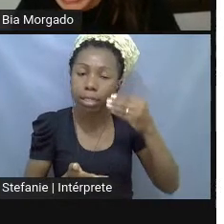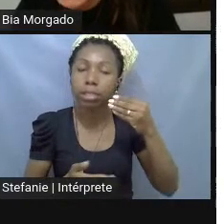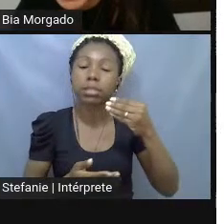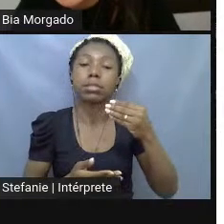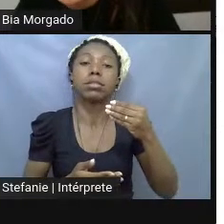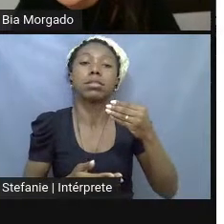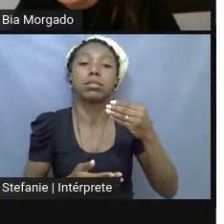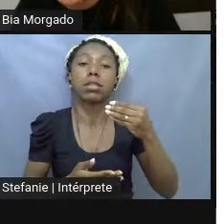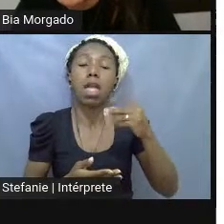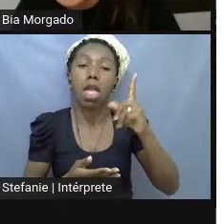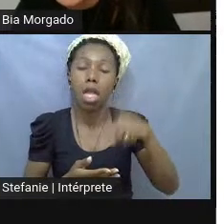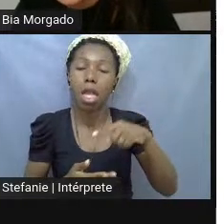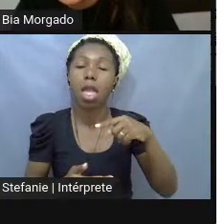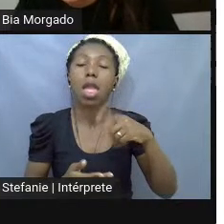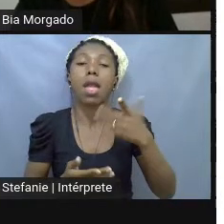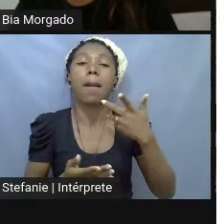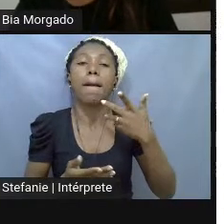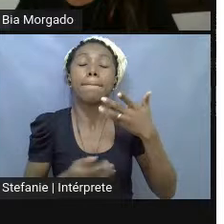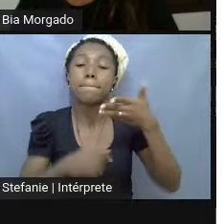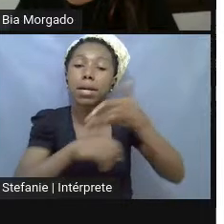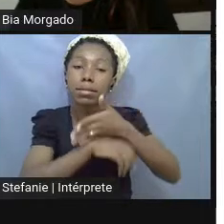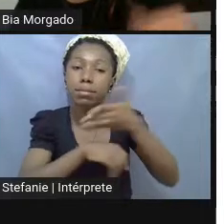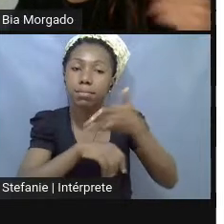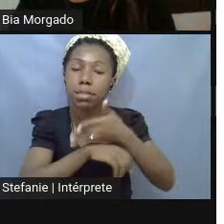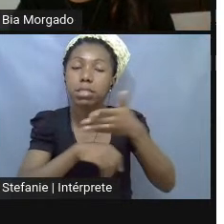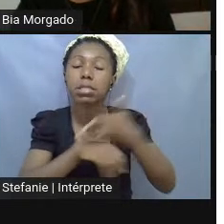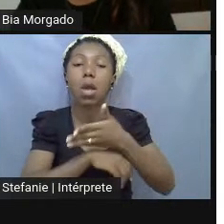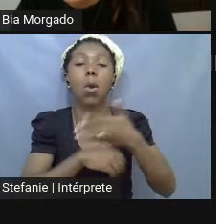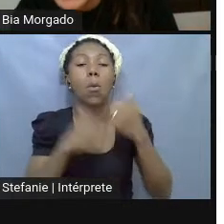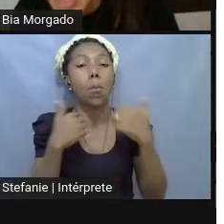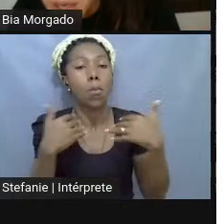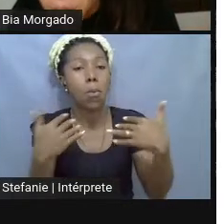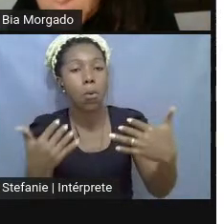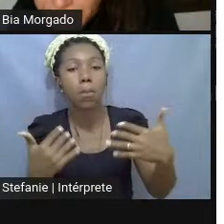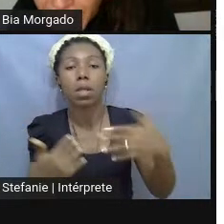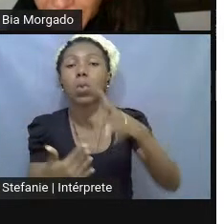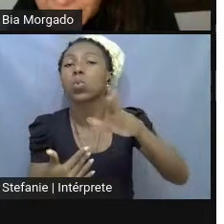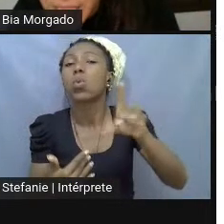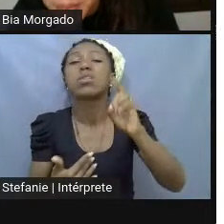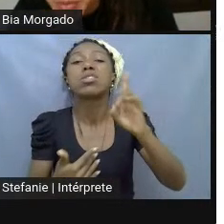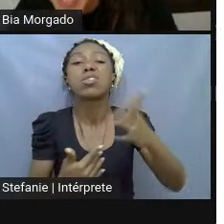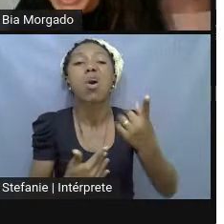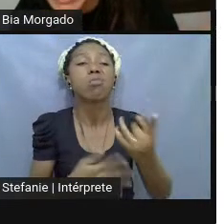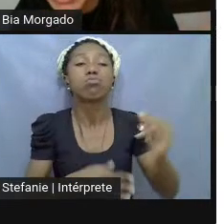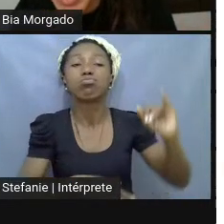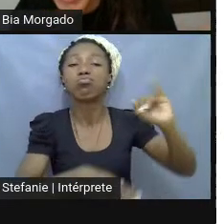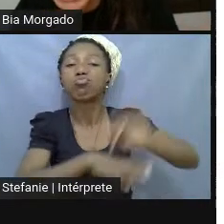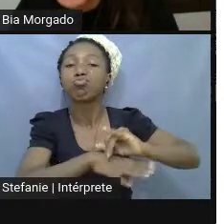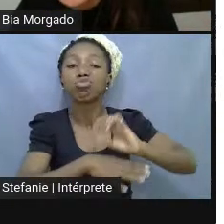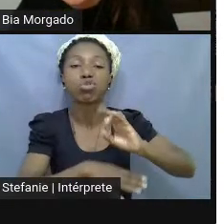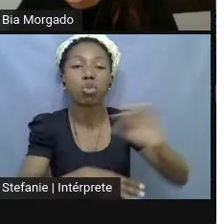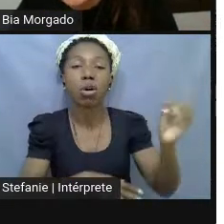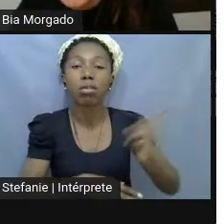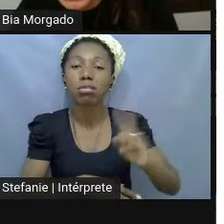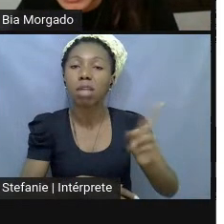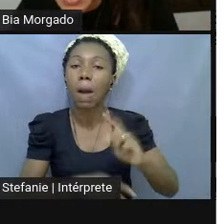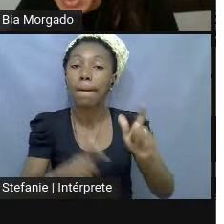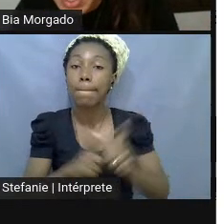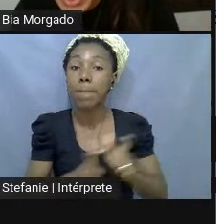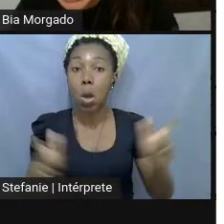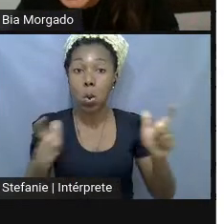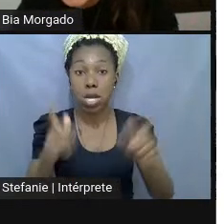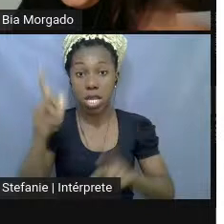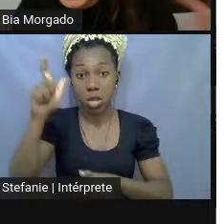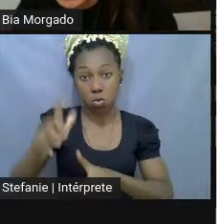sensoriais, participação pública, não como uma exposição a mais, o que parece ser a preocupação da maioria dos artistas,